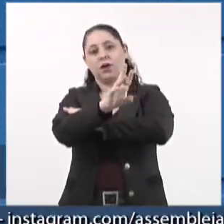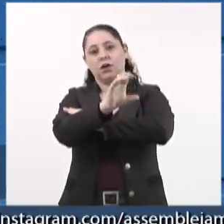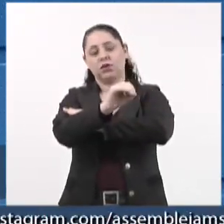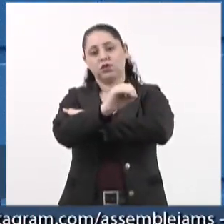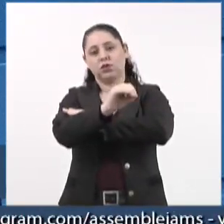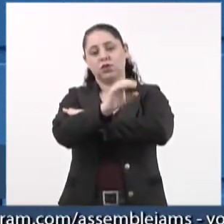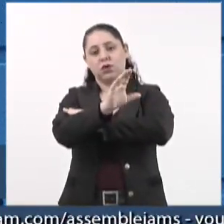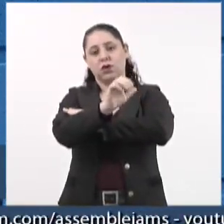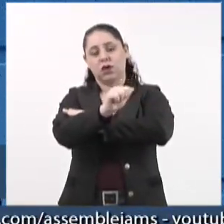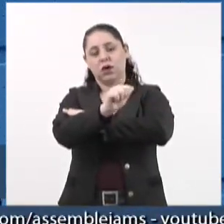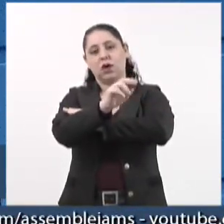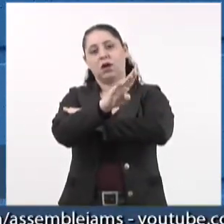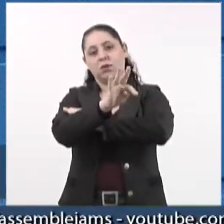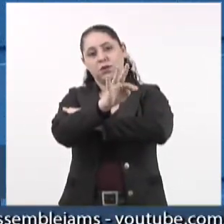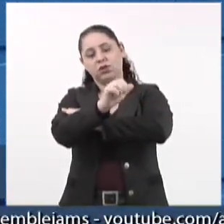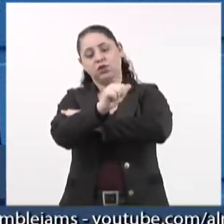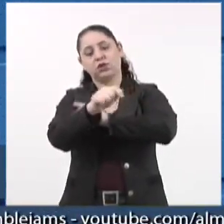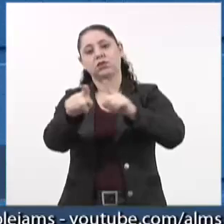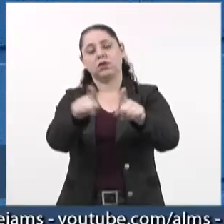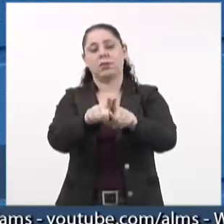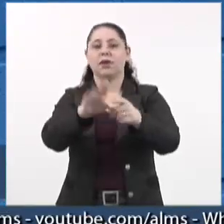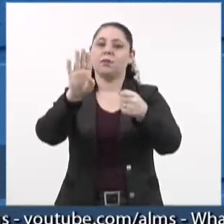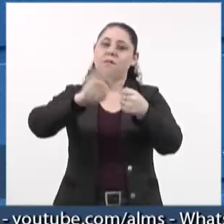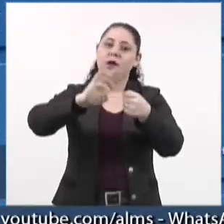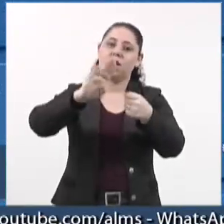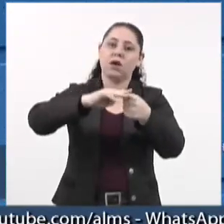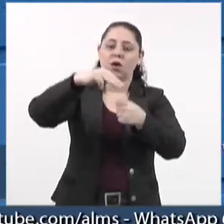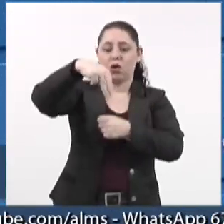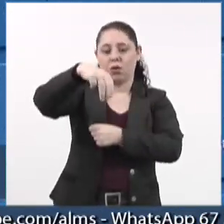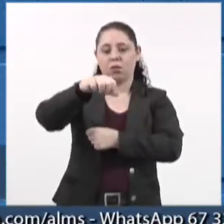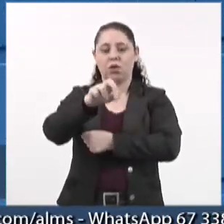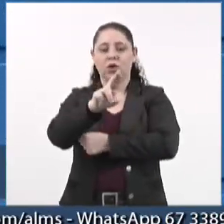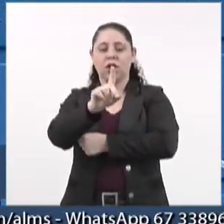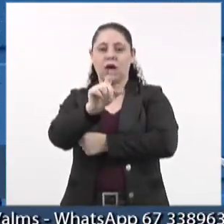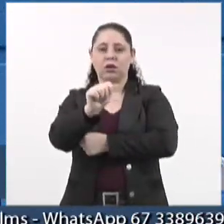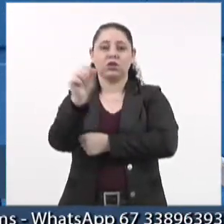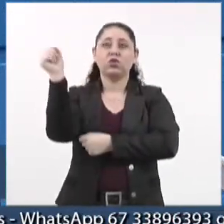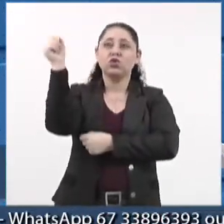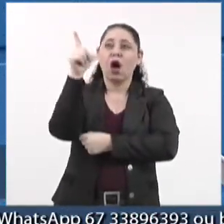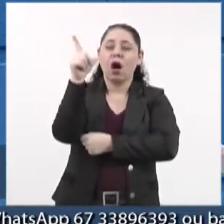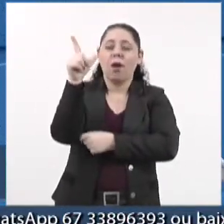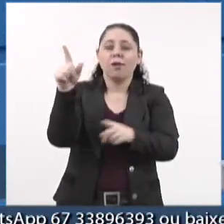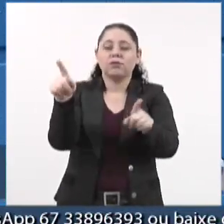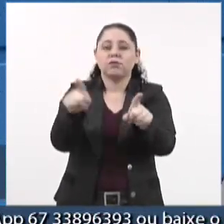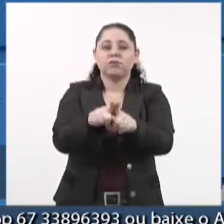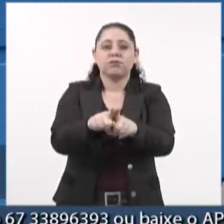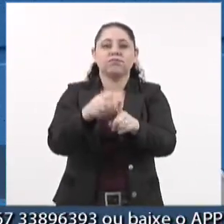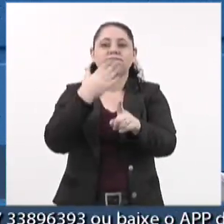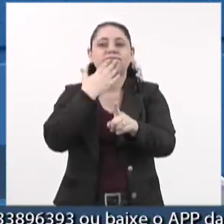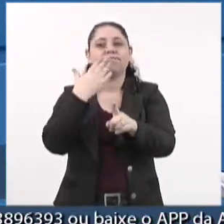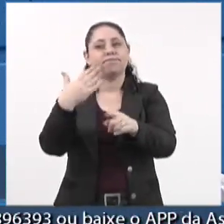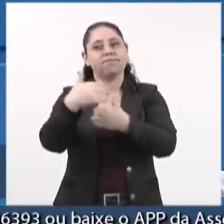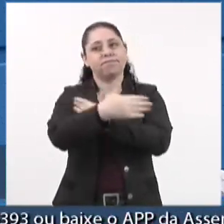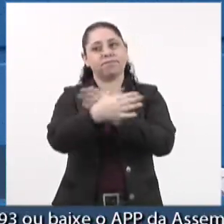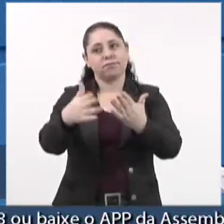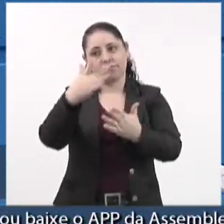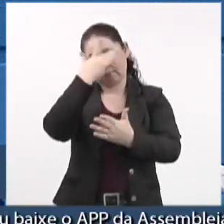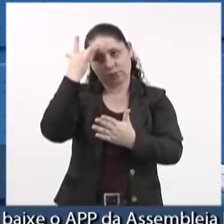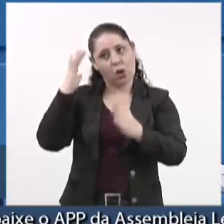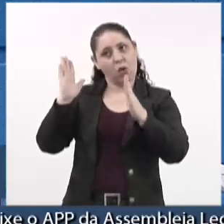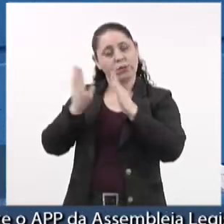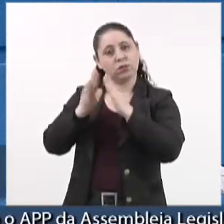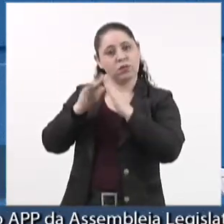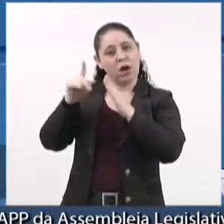Jamari, 185, no bairro Morada do Sol, Los Angeles. Tal solicitação chegou ao gabinete através de moradores que relatam a